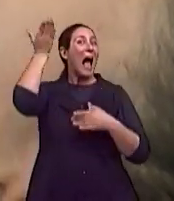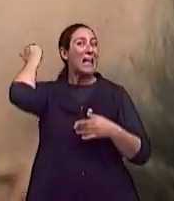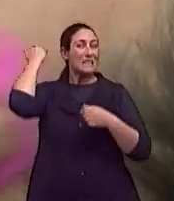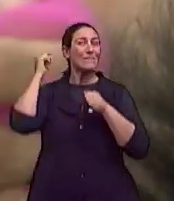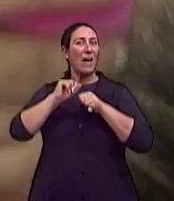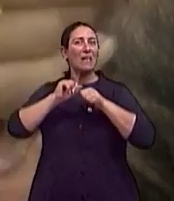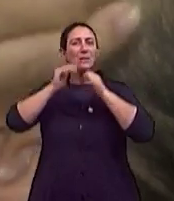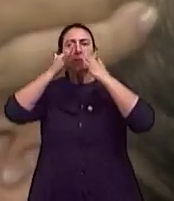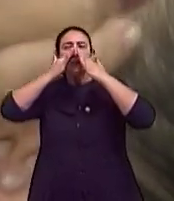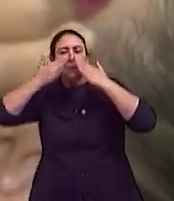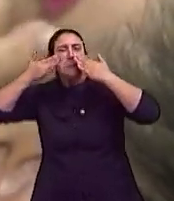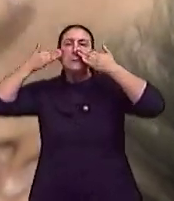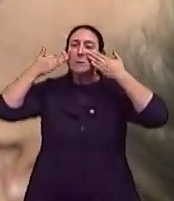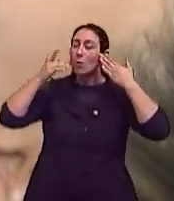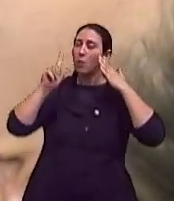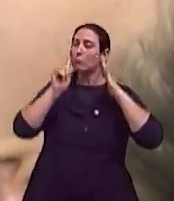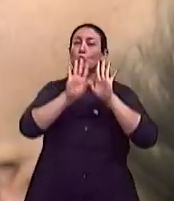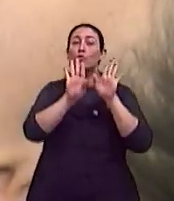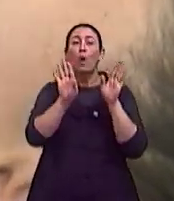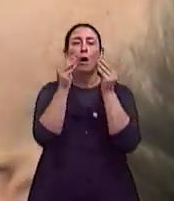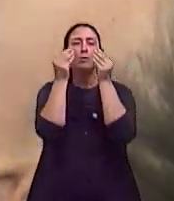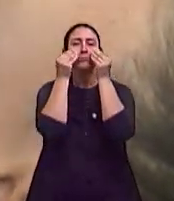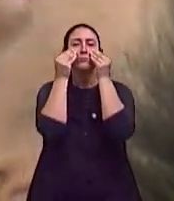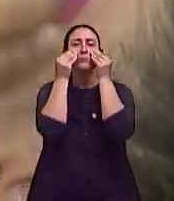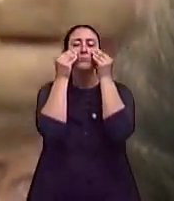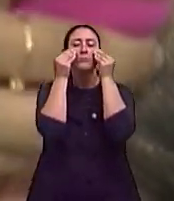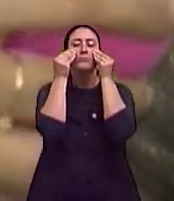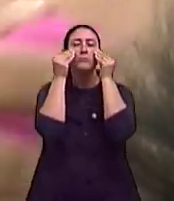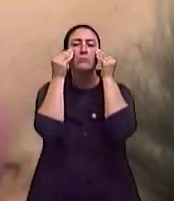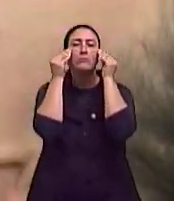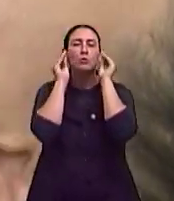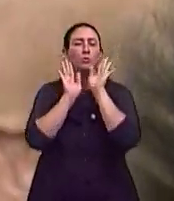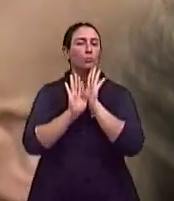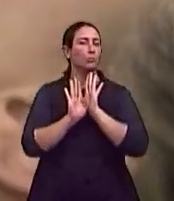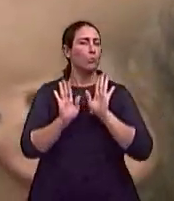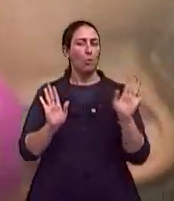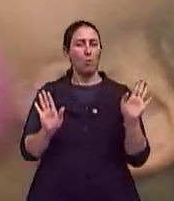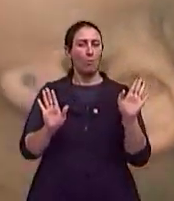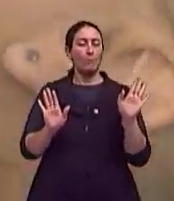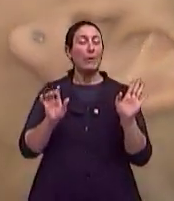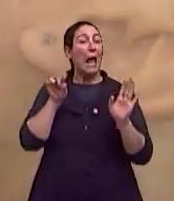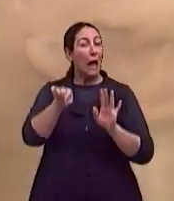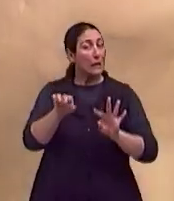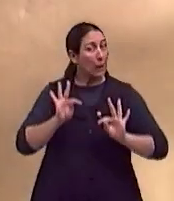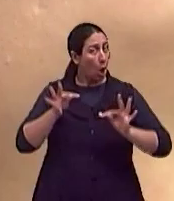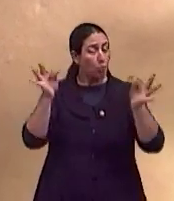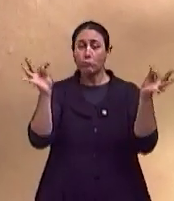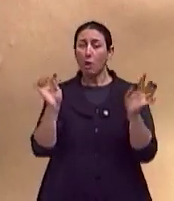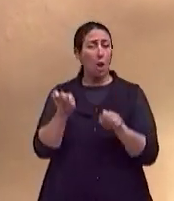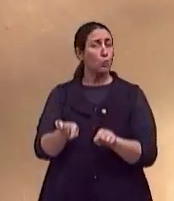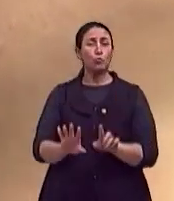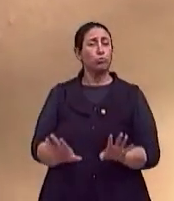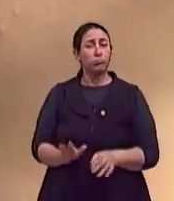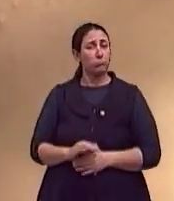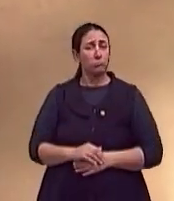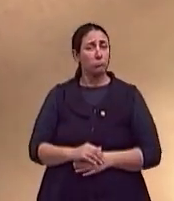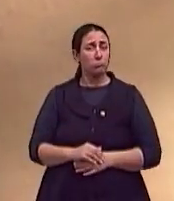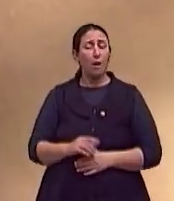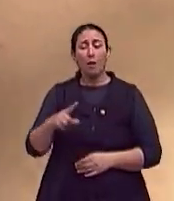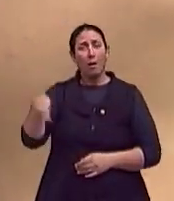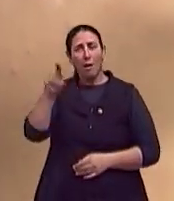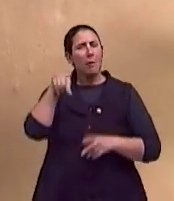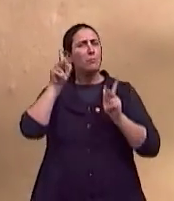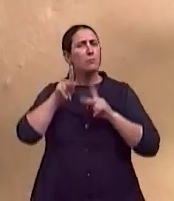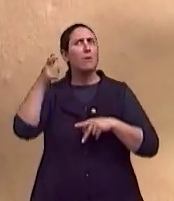acostumado a fazer. Então, a gente dá batidinhas pra essa aplicação. A tecnologia dela é basicamente essa. Ela é uma